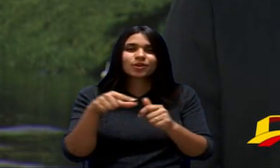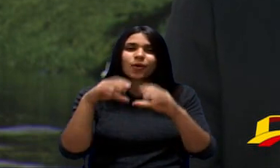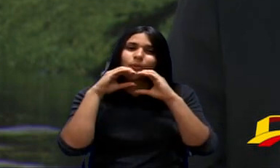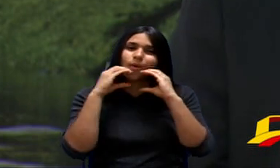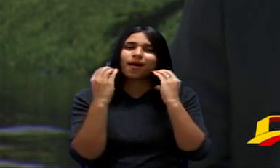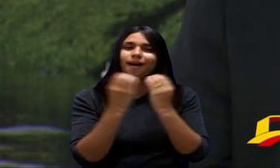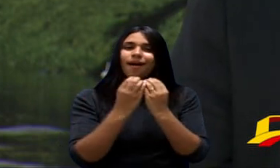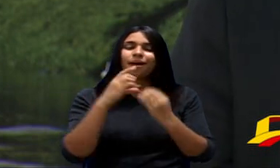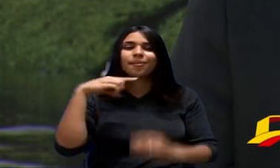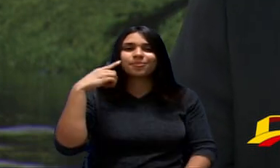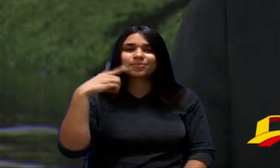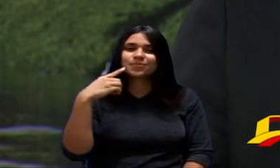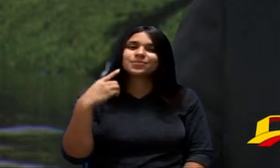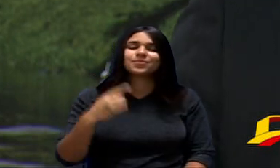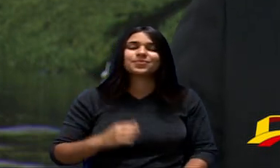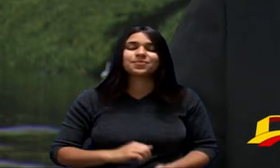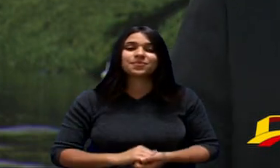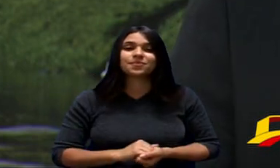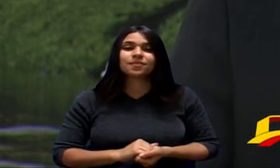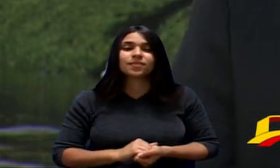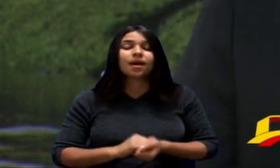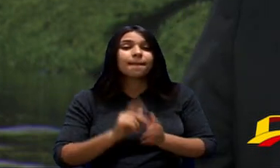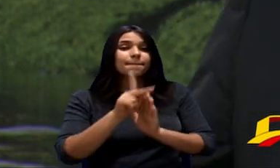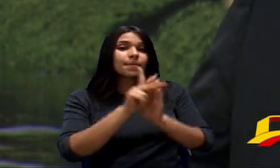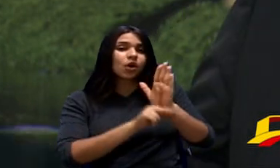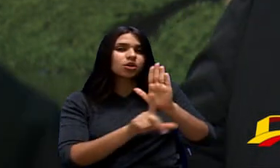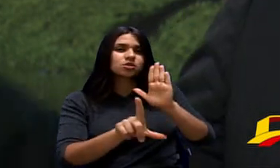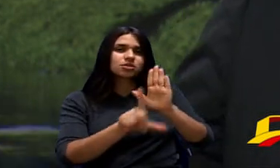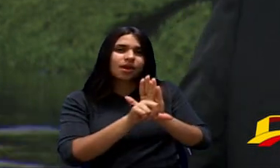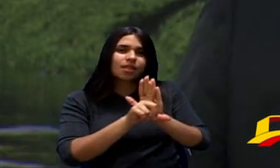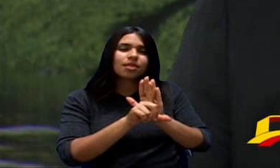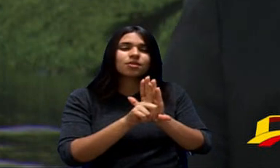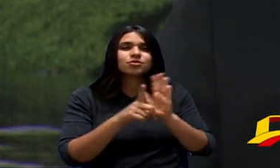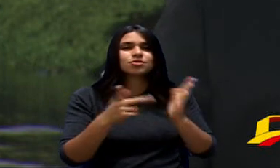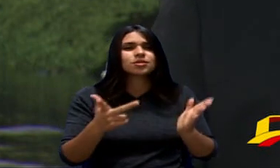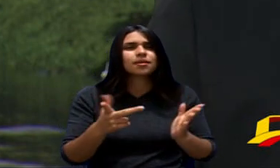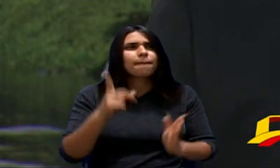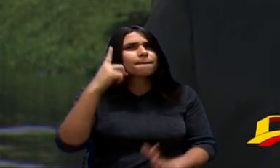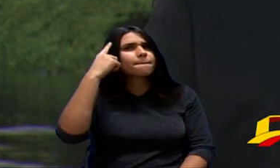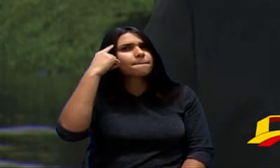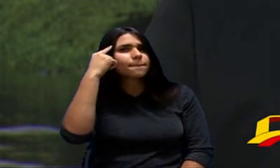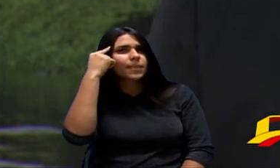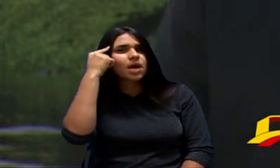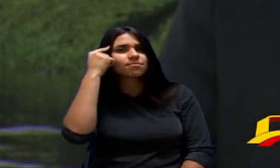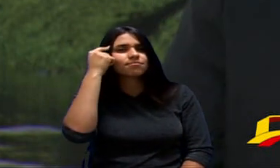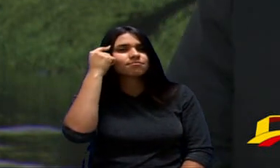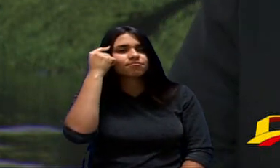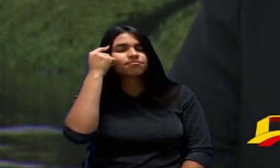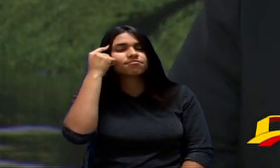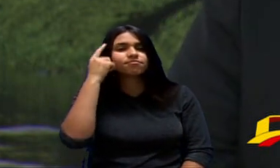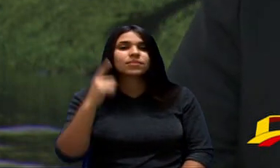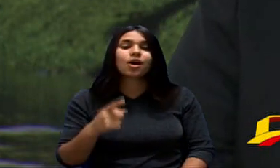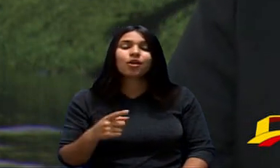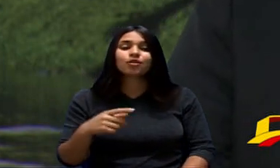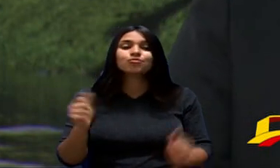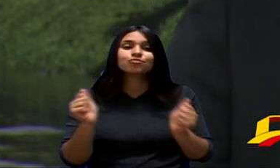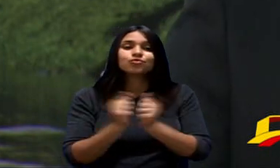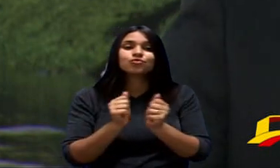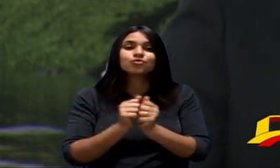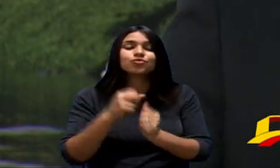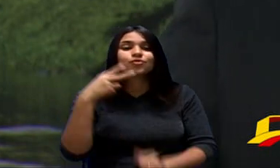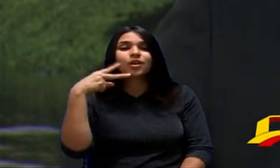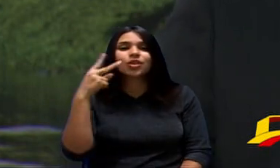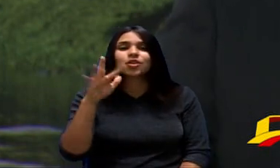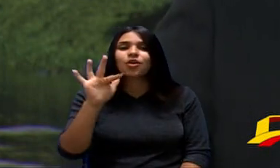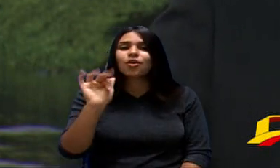É De Extrema Importância Como Eu Tenho Também Alguns Projetos De Lei Tem Um Projeto De Lei Junto Ao Vereador Fausto Pérez